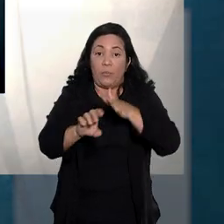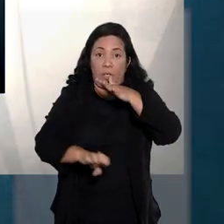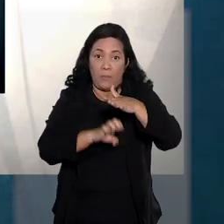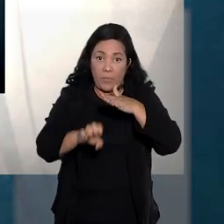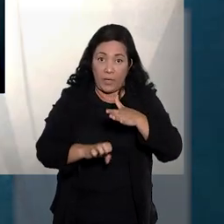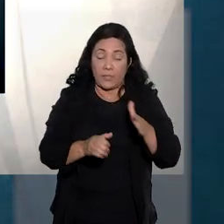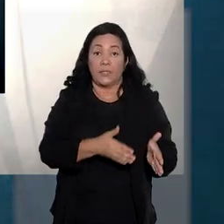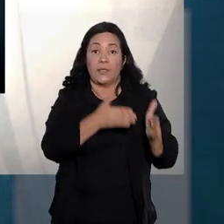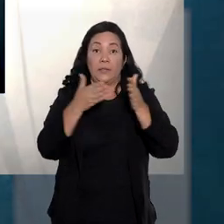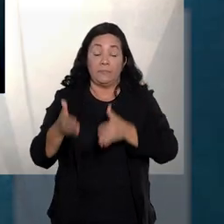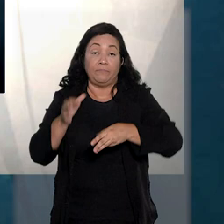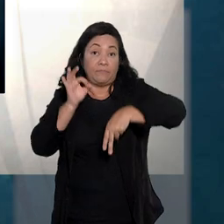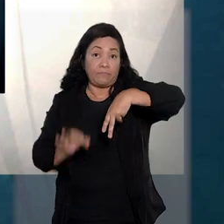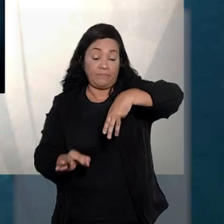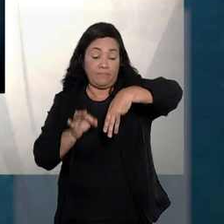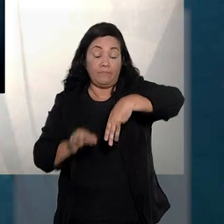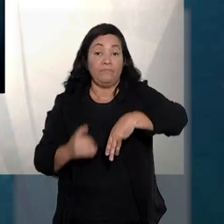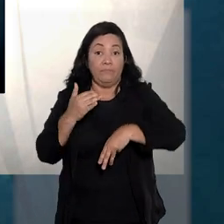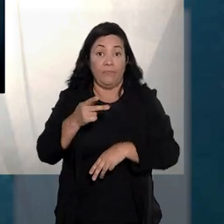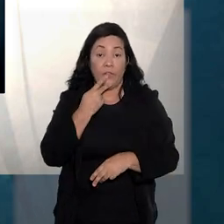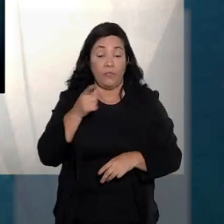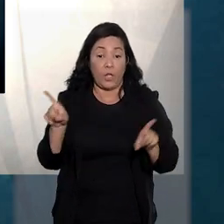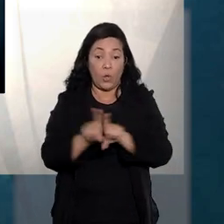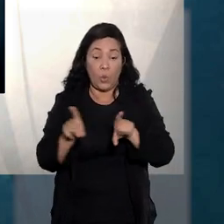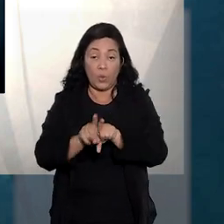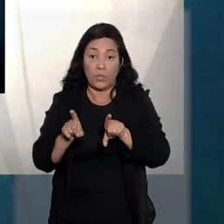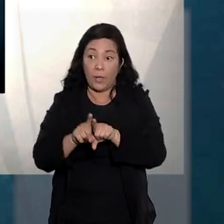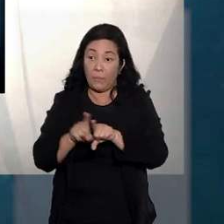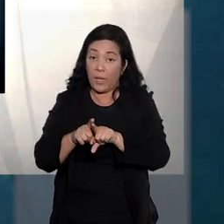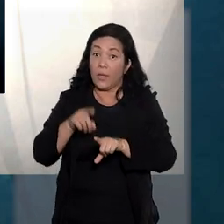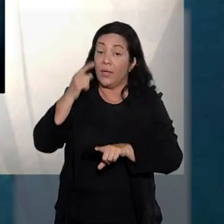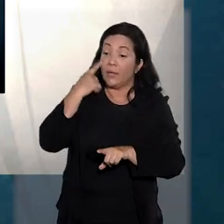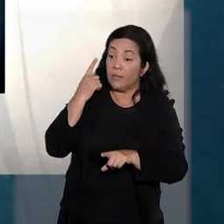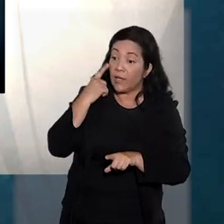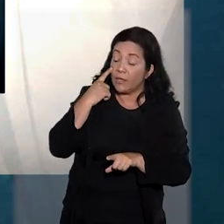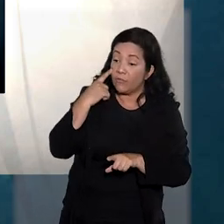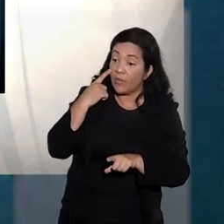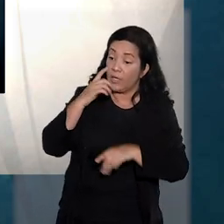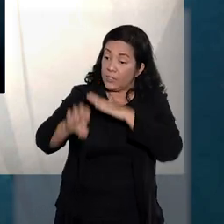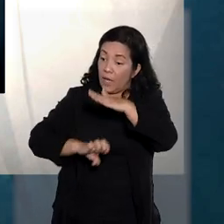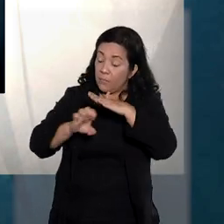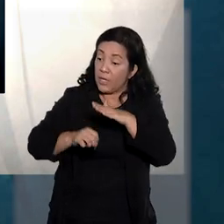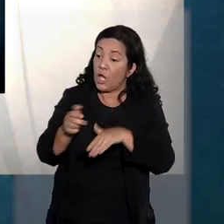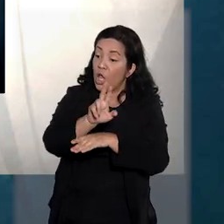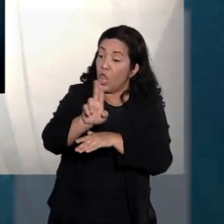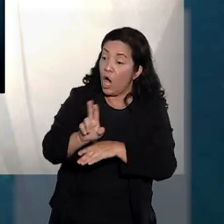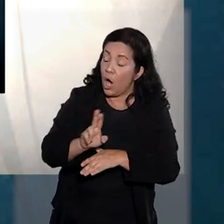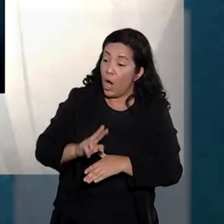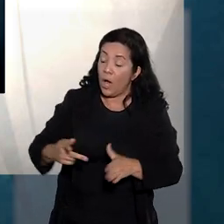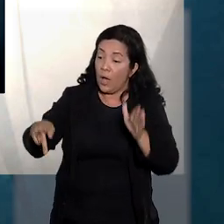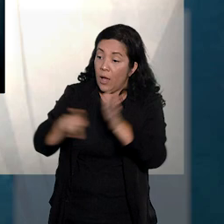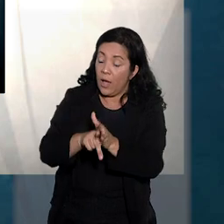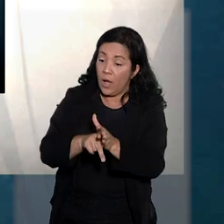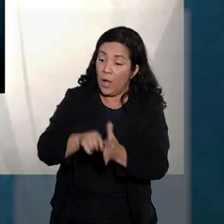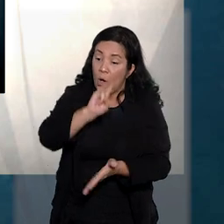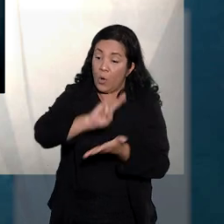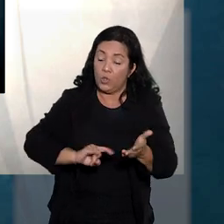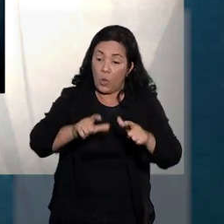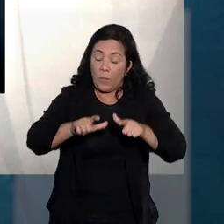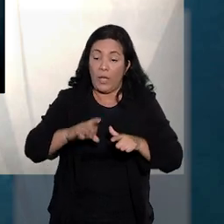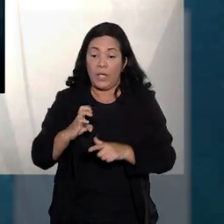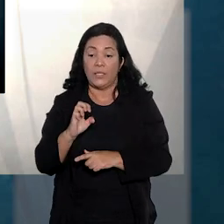De acordo com a relatora, diante da falta de personalidade jurídica da filial, a obtenção da certidão está